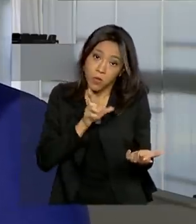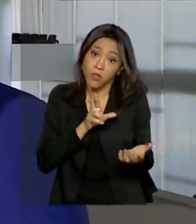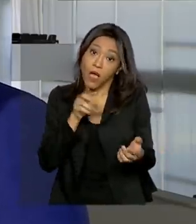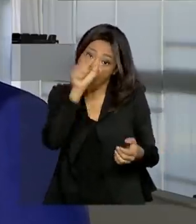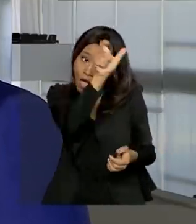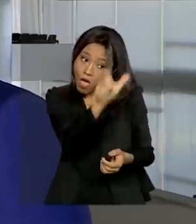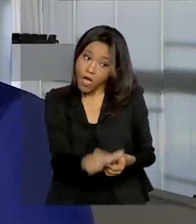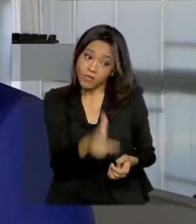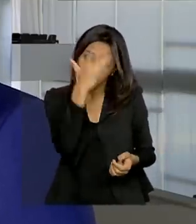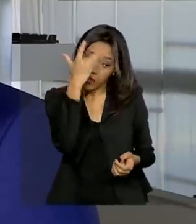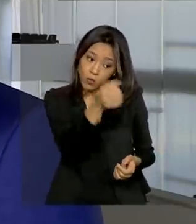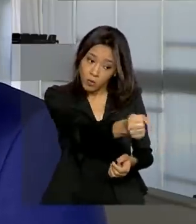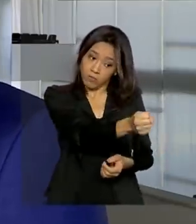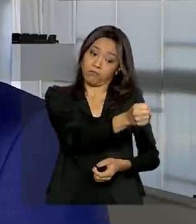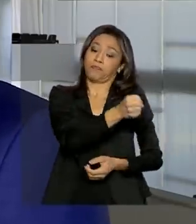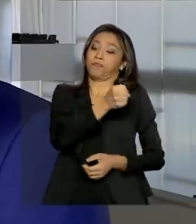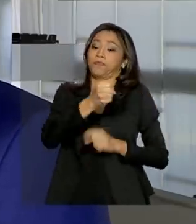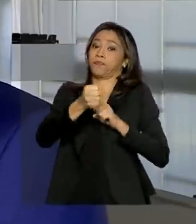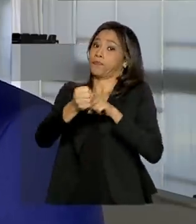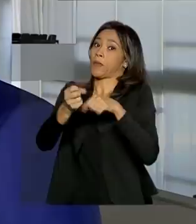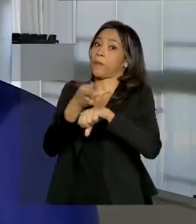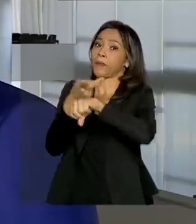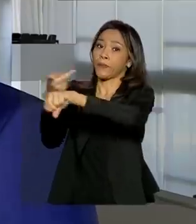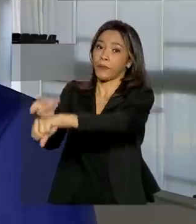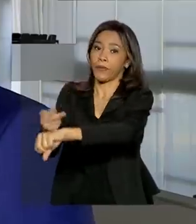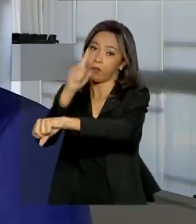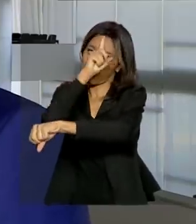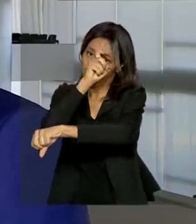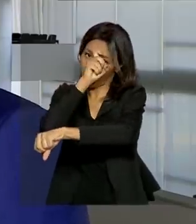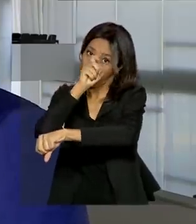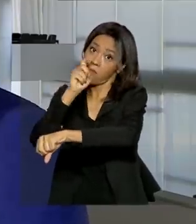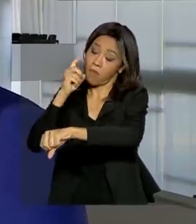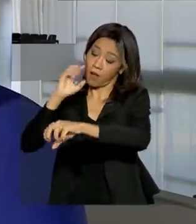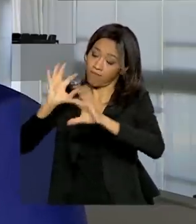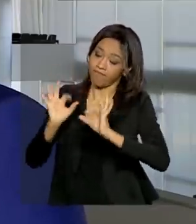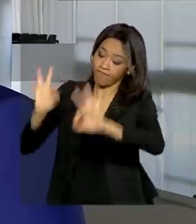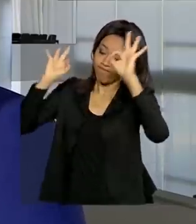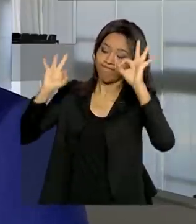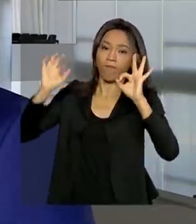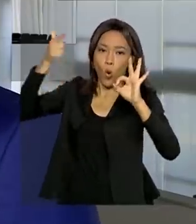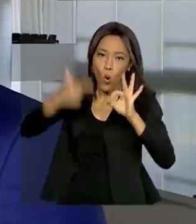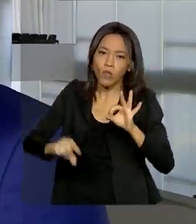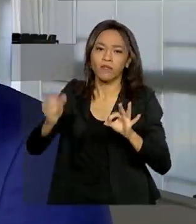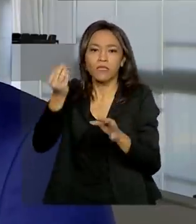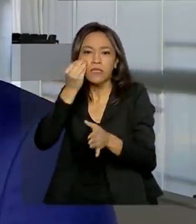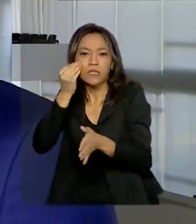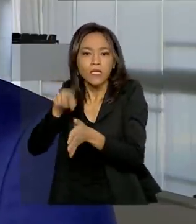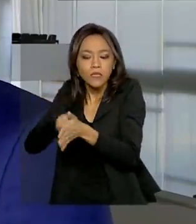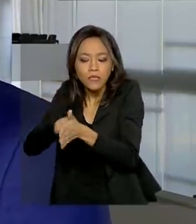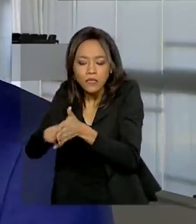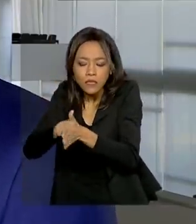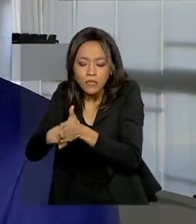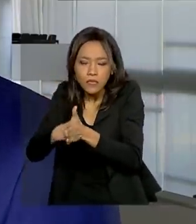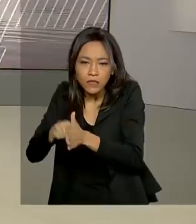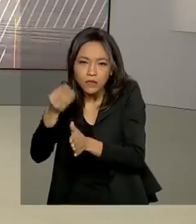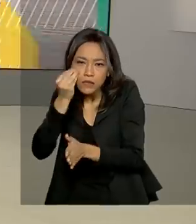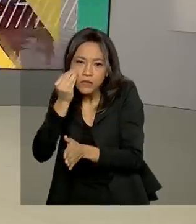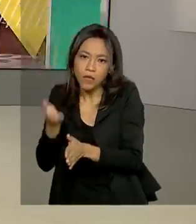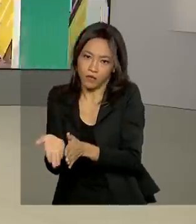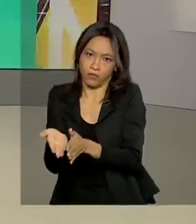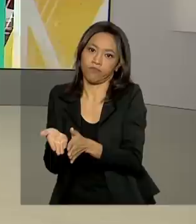cidadão, ele deverá, procurar um serviço de saúde, ter, sim, o seu diagnóstico novamente testado com o outro teste.